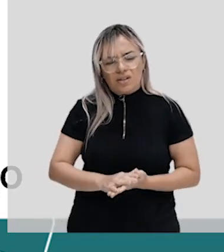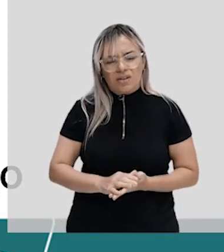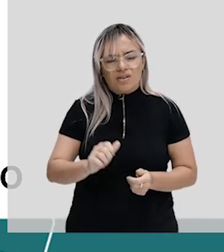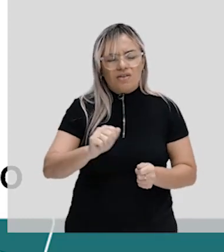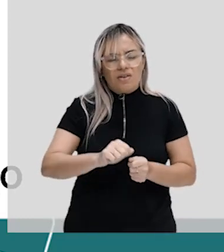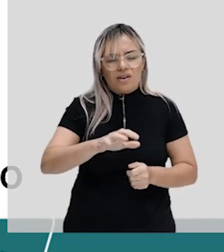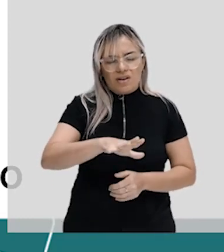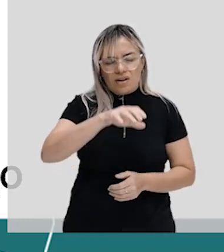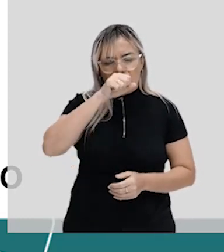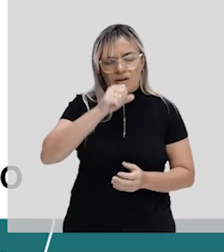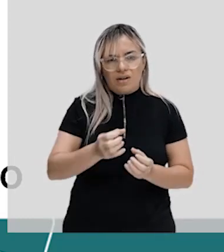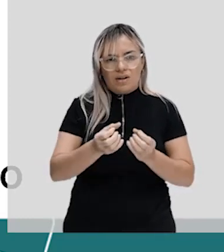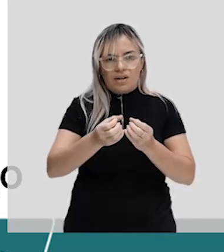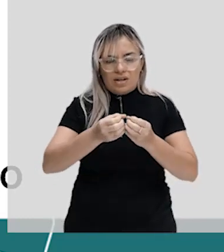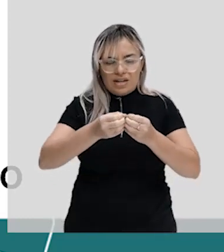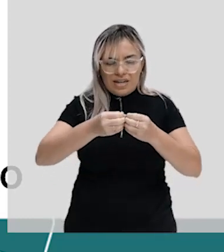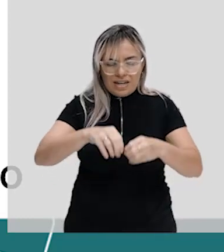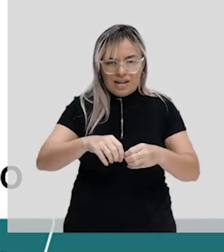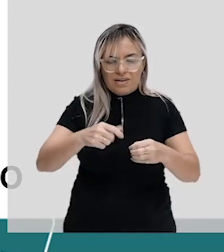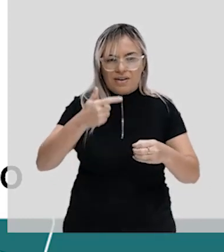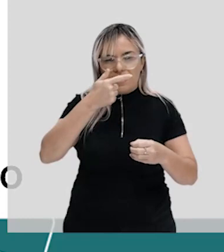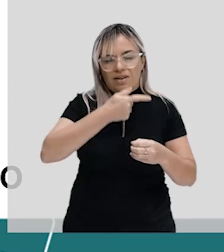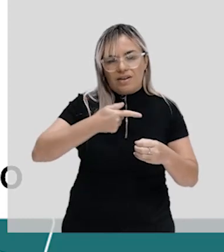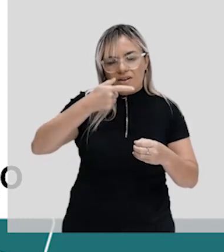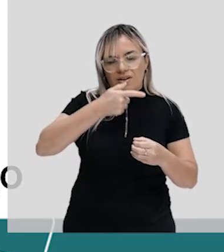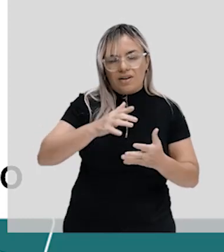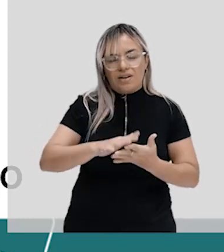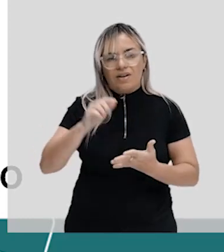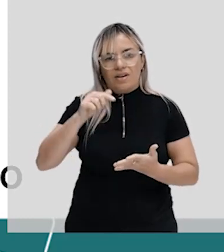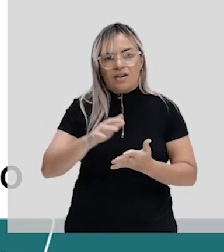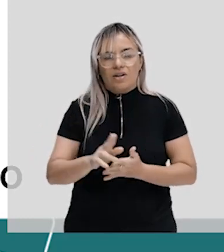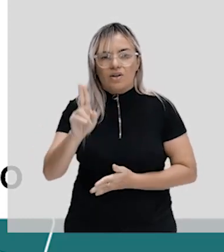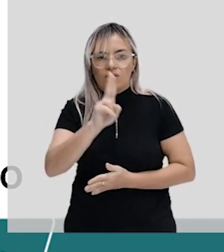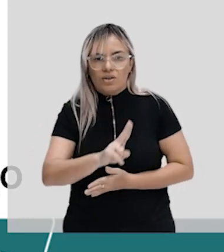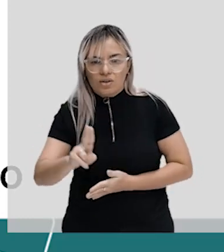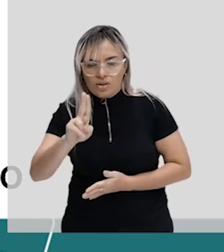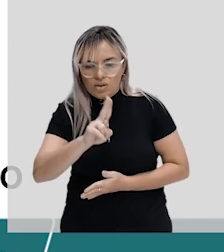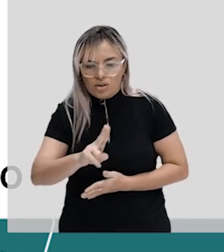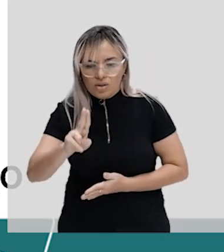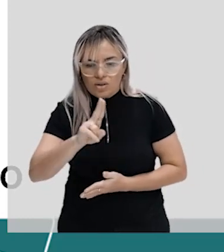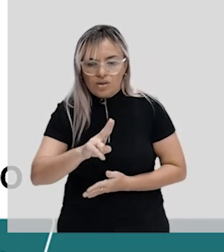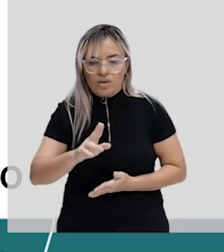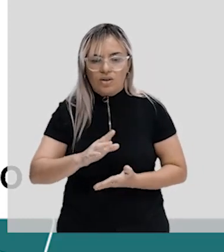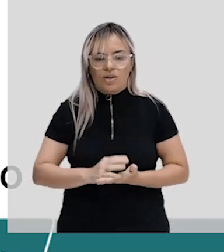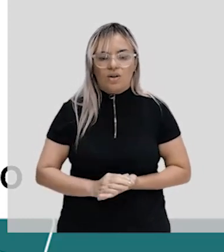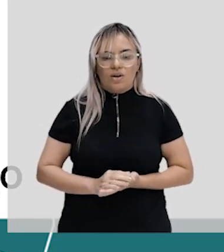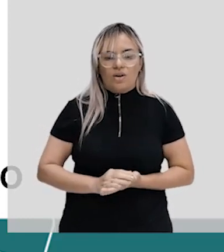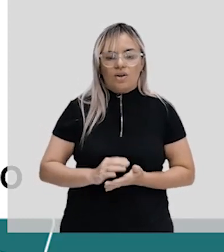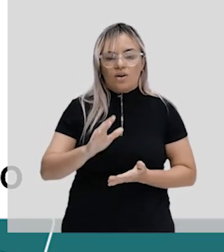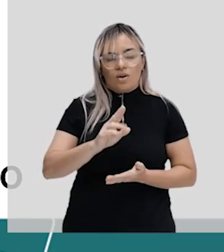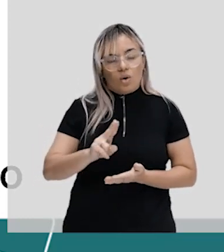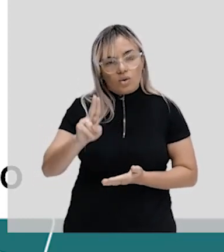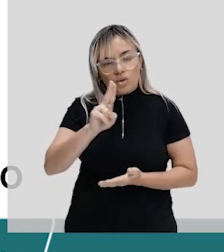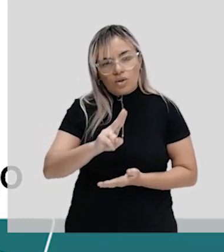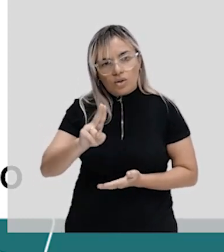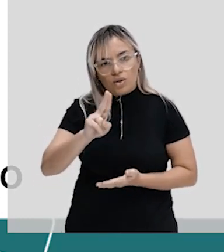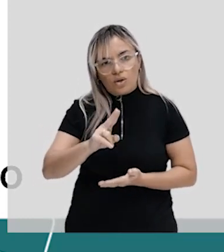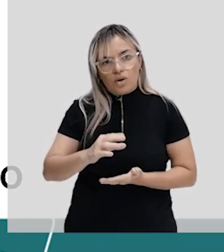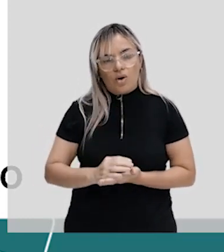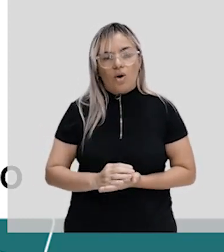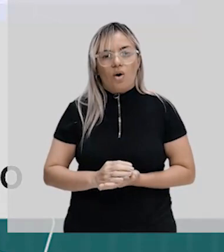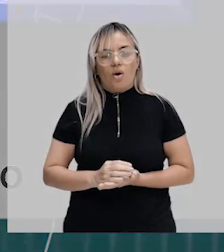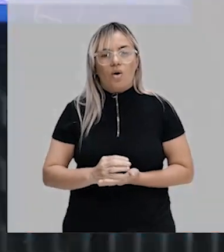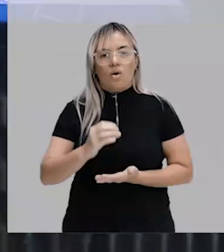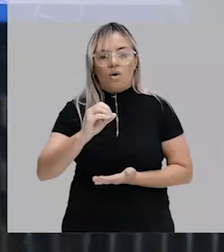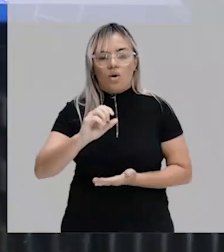glicose. Só que para quebrar a glicose, eles utilizam o gás oxigênio, que é um gás muito reativo. Ele consegue quebrar a